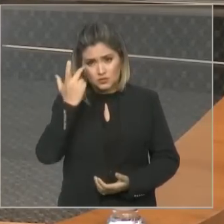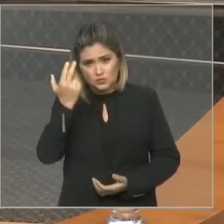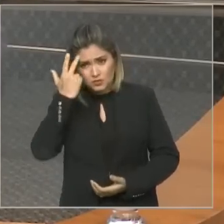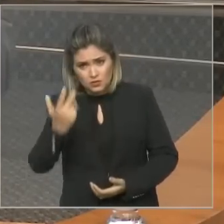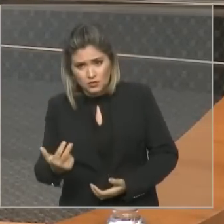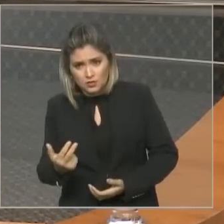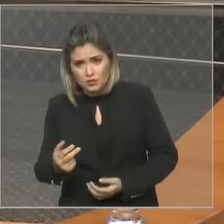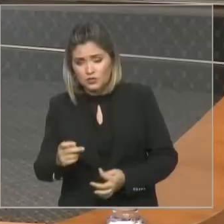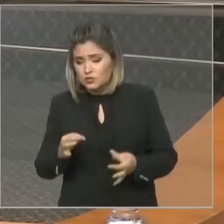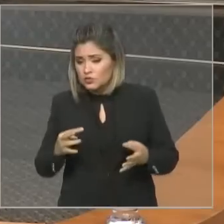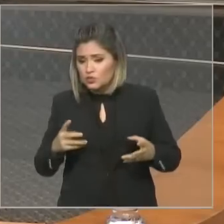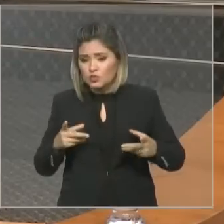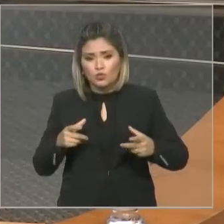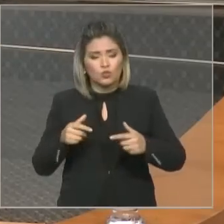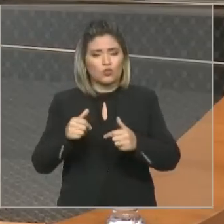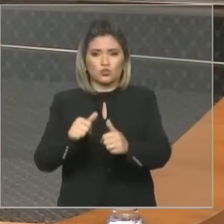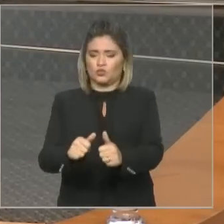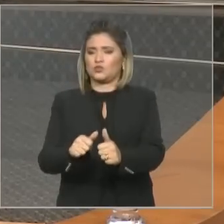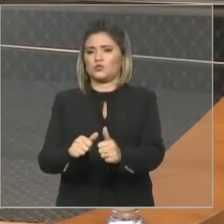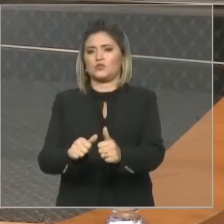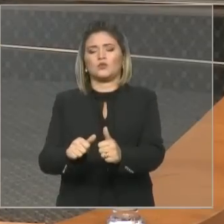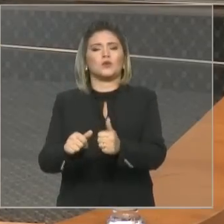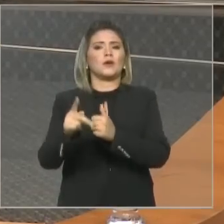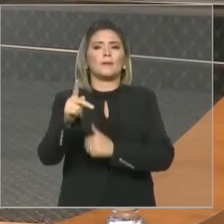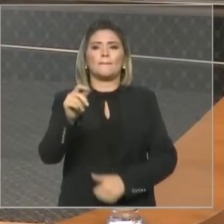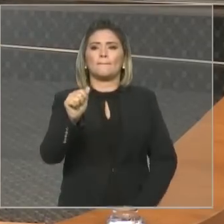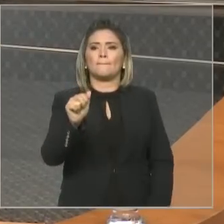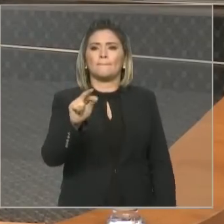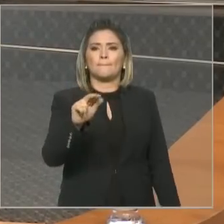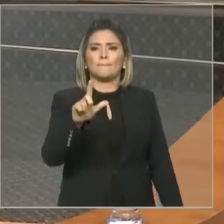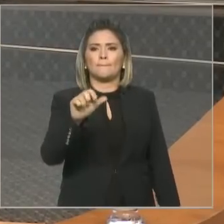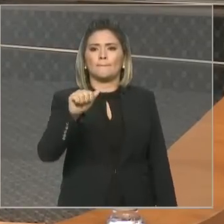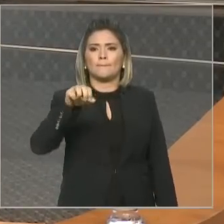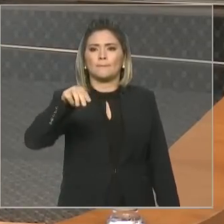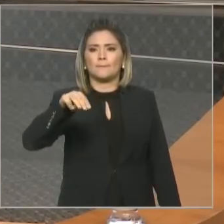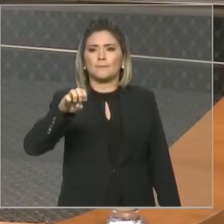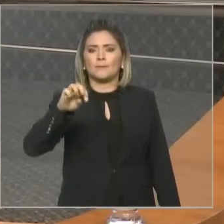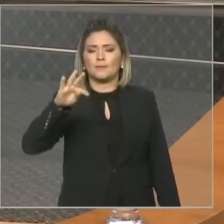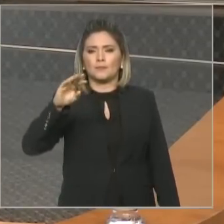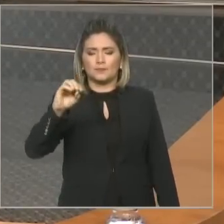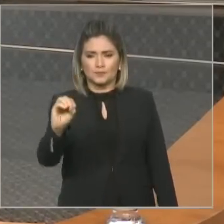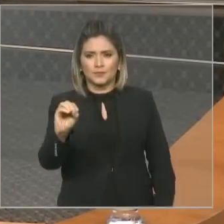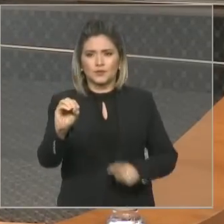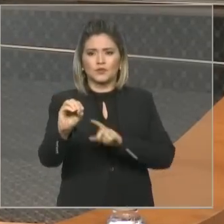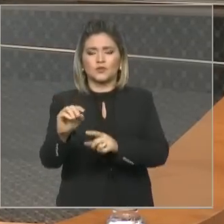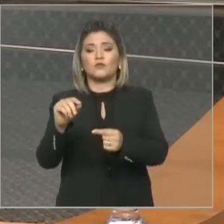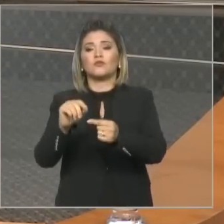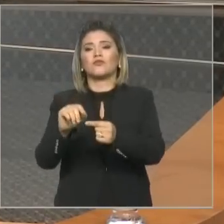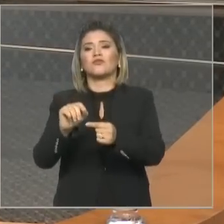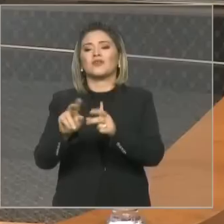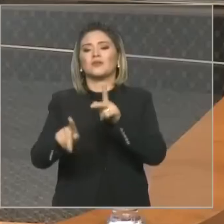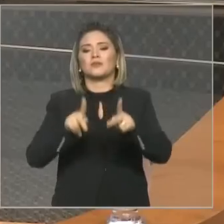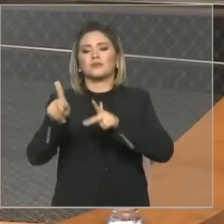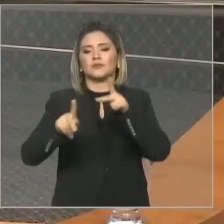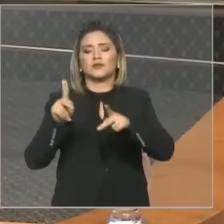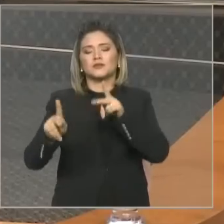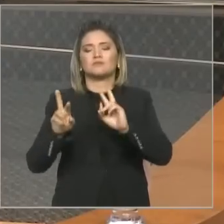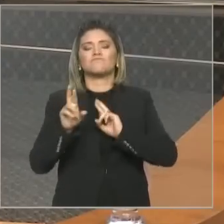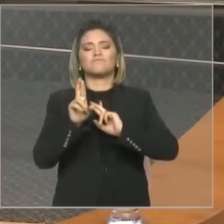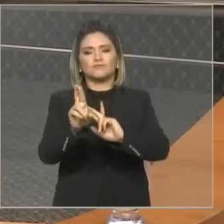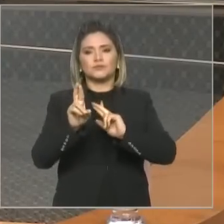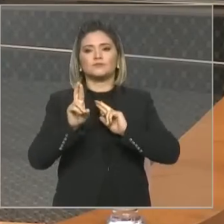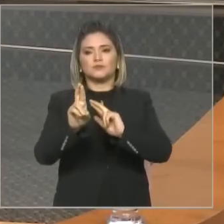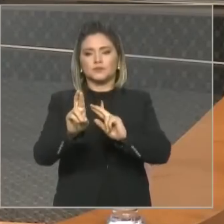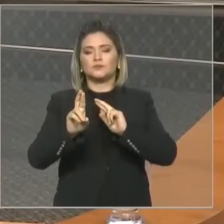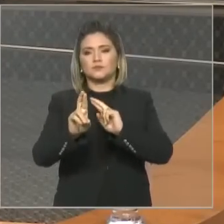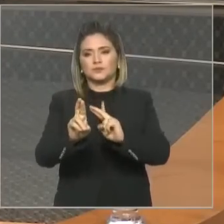sempre trouxe o parlamento à esperança do povo. E dizer a vocês mais novos, era isso que eu queria dizer, que nunca deixem a